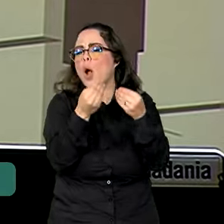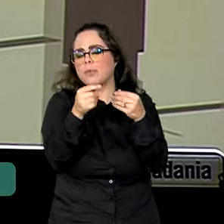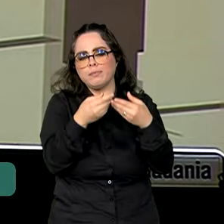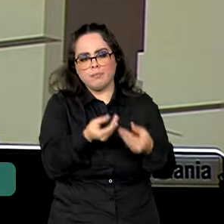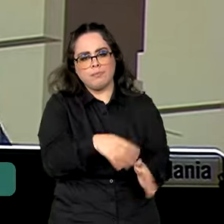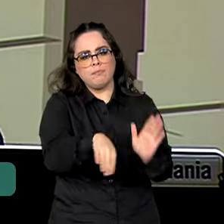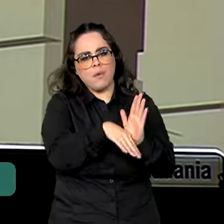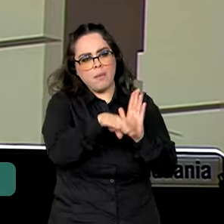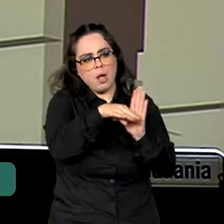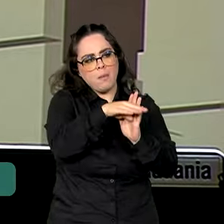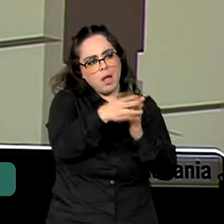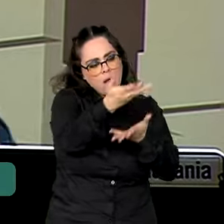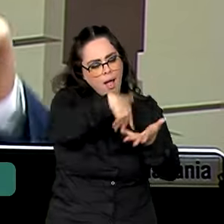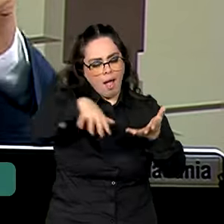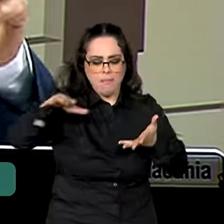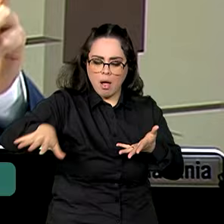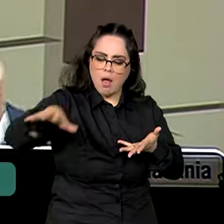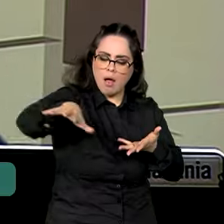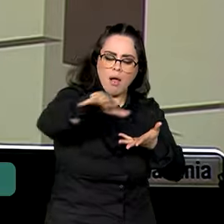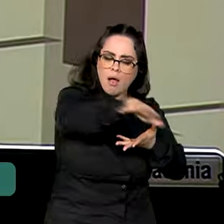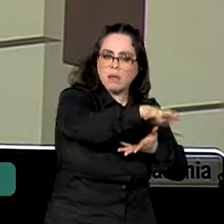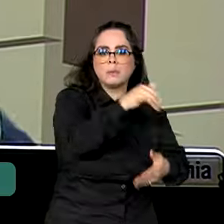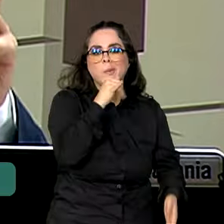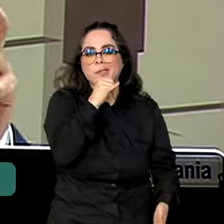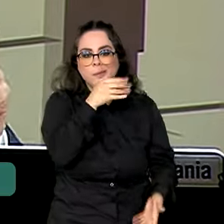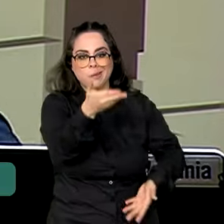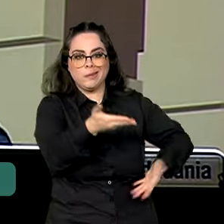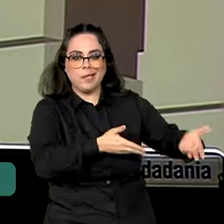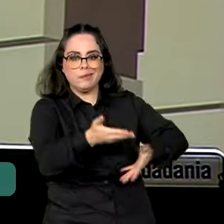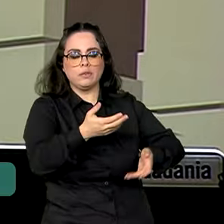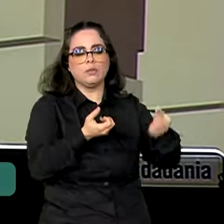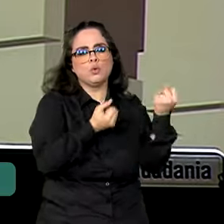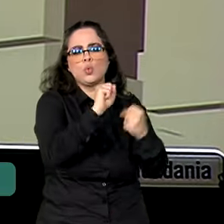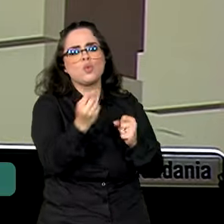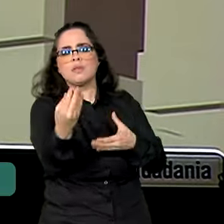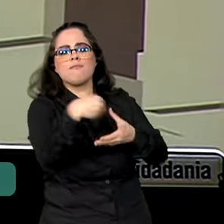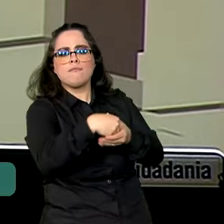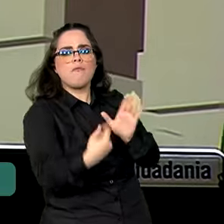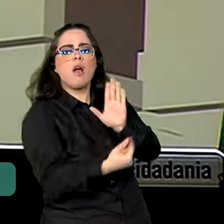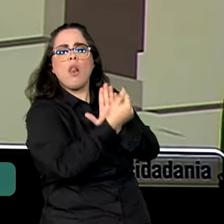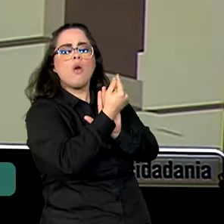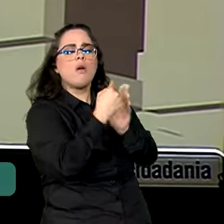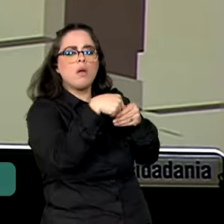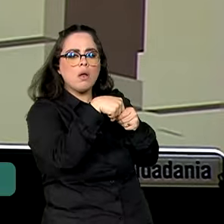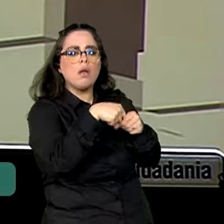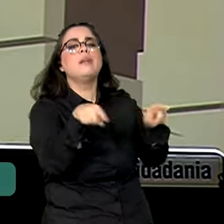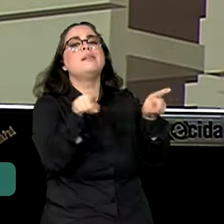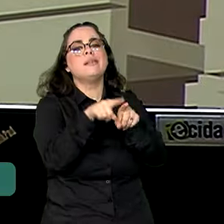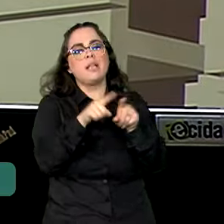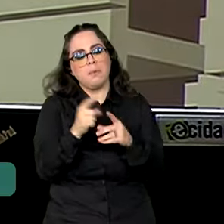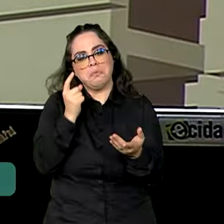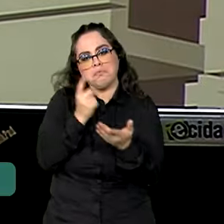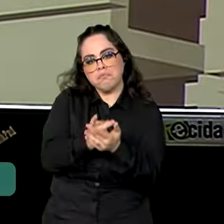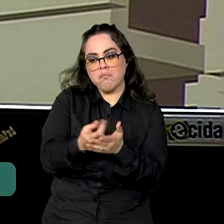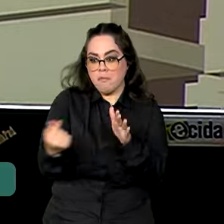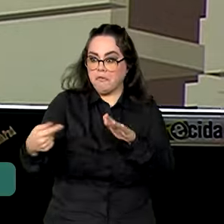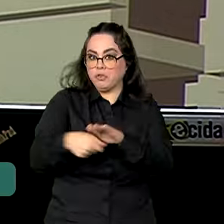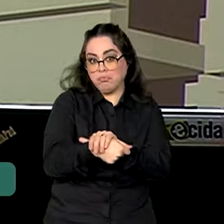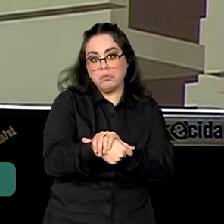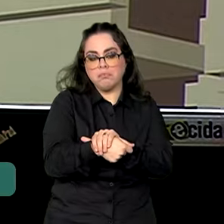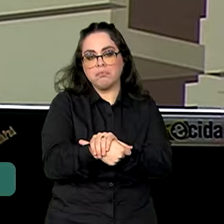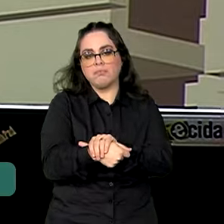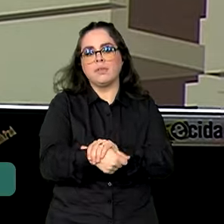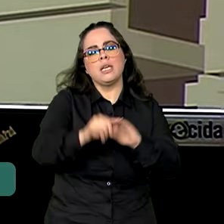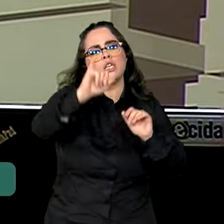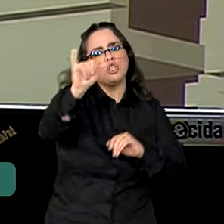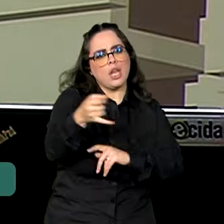distribuições entre setores, por exemplo, serviço e indústria, e também entre consumo e investimento. À frente do Banco Central, a